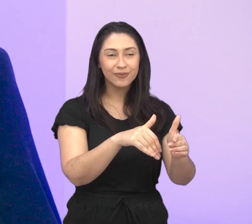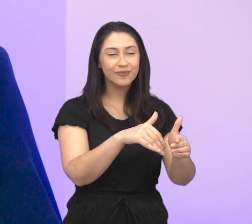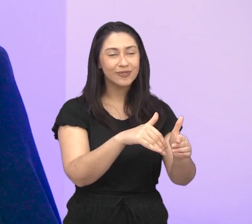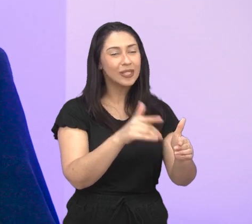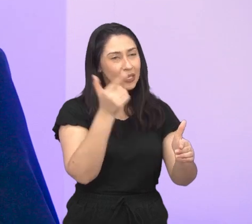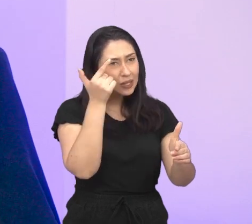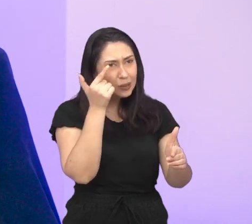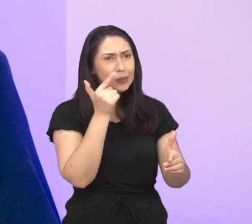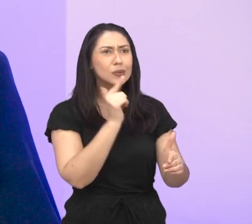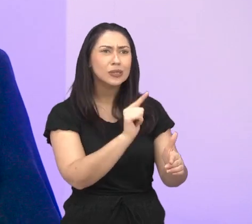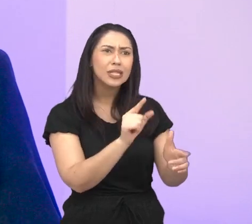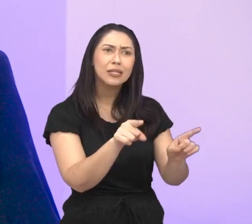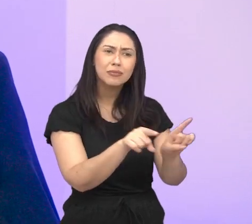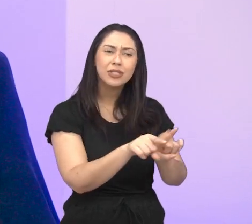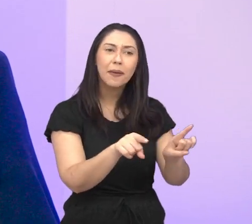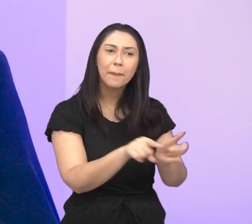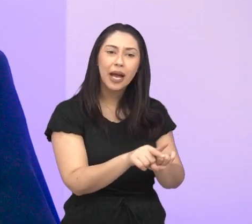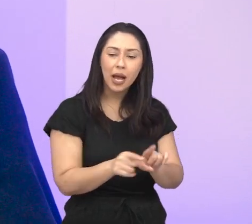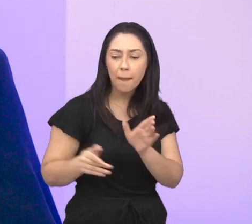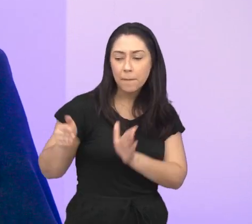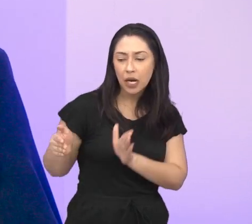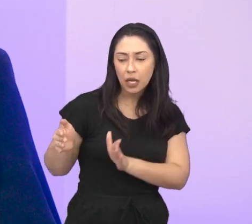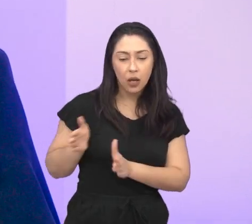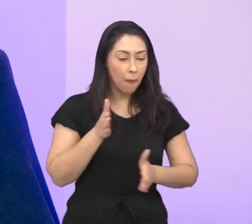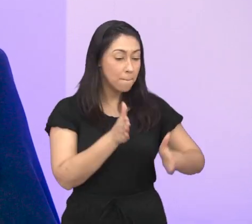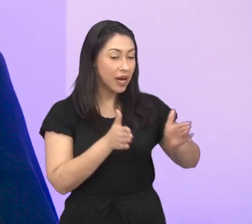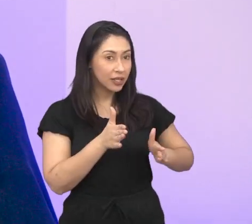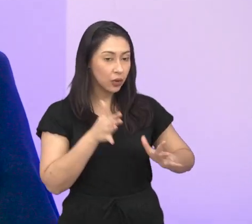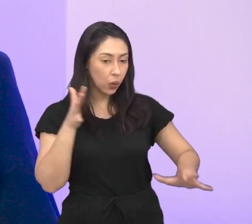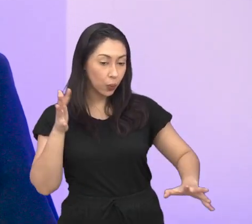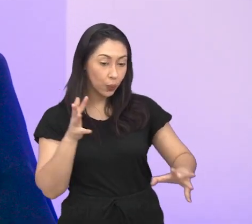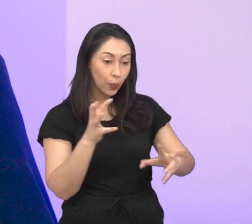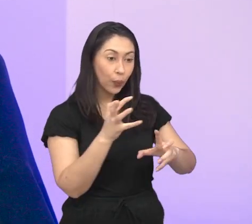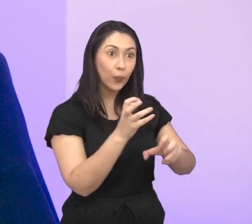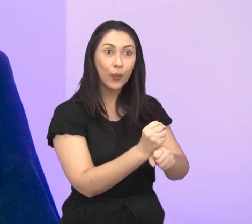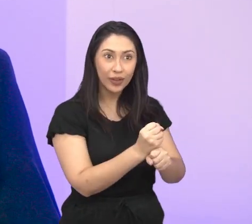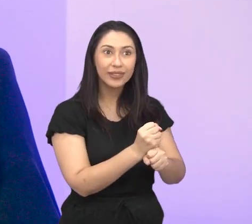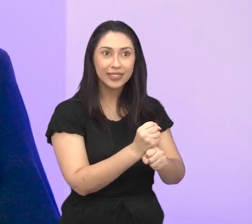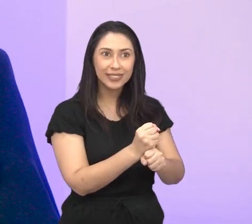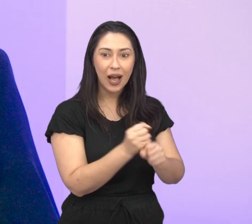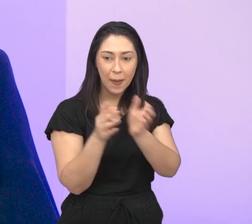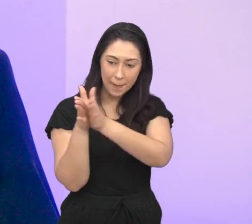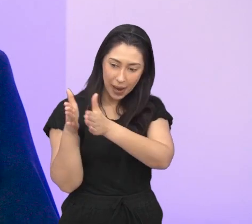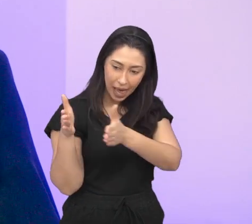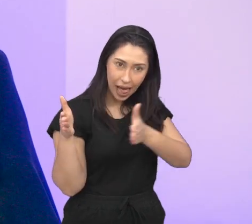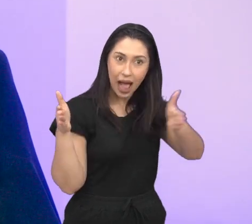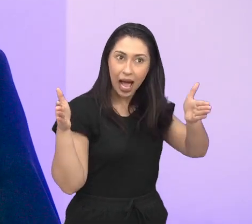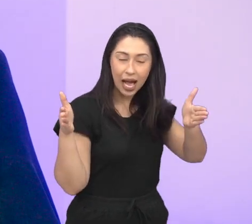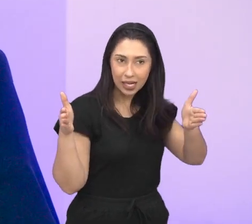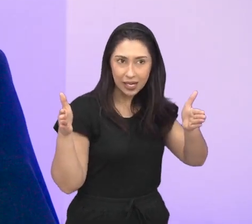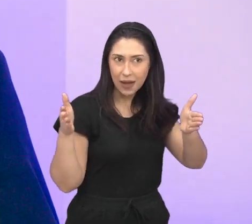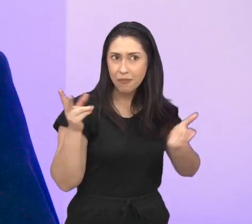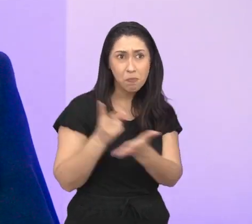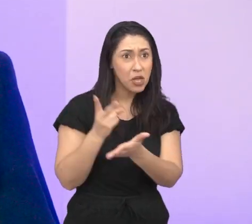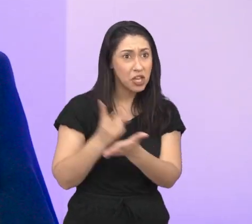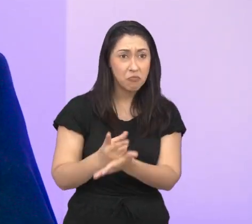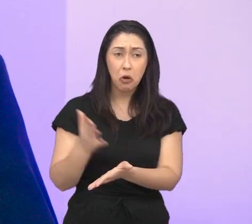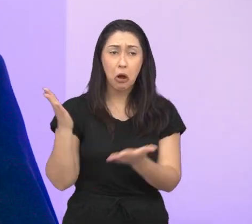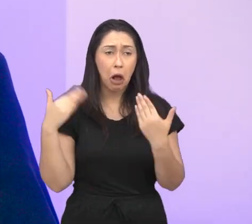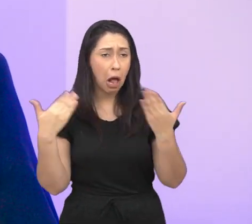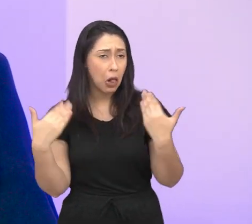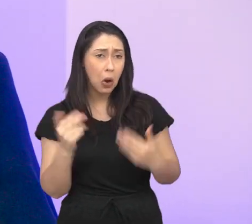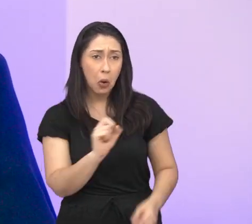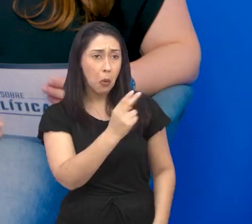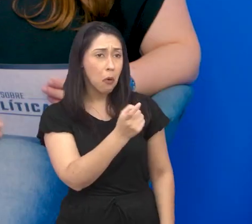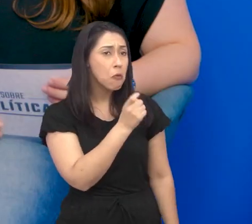nós acabamos aí também absorvendo parte dessa sazonalidade em relação ao verão e em relação ao